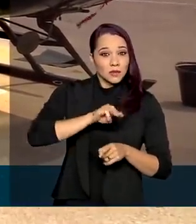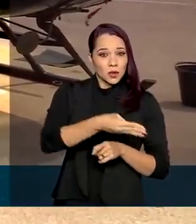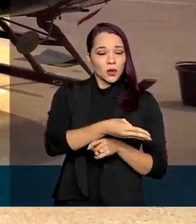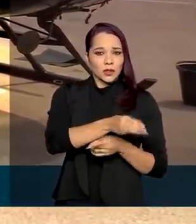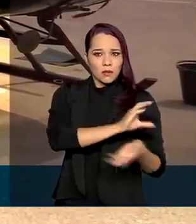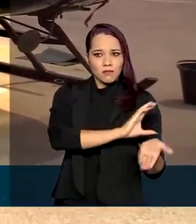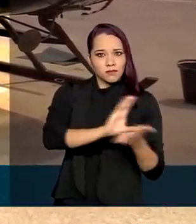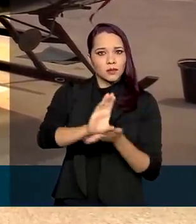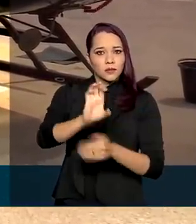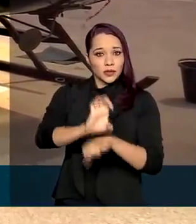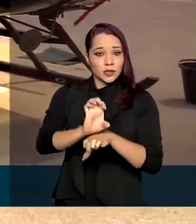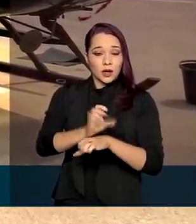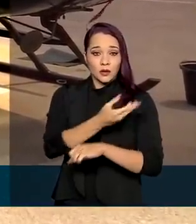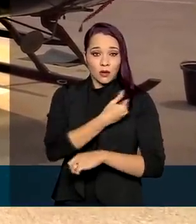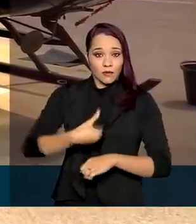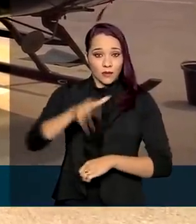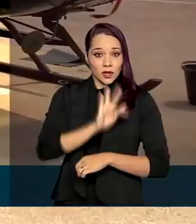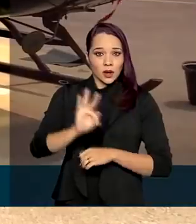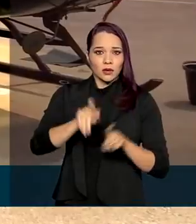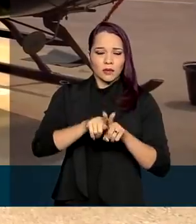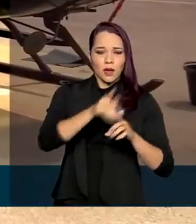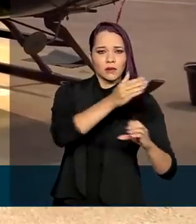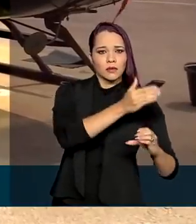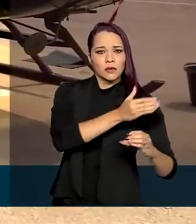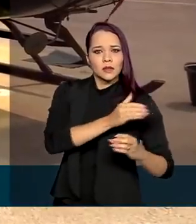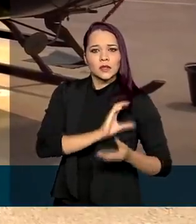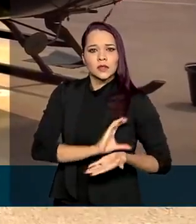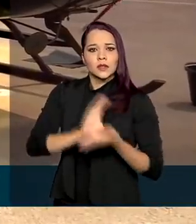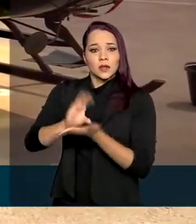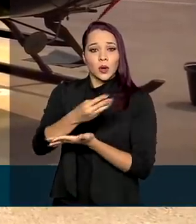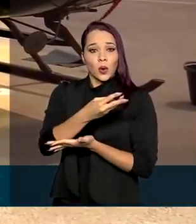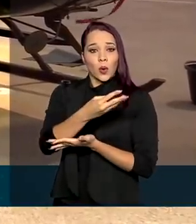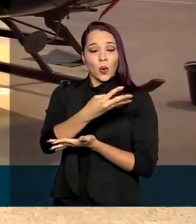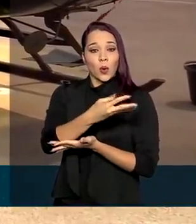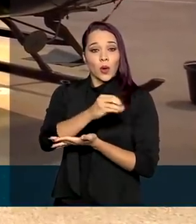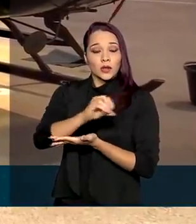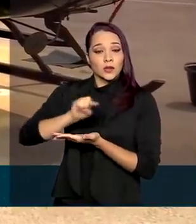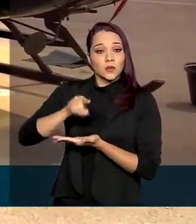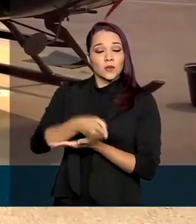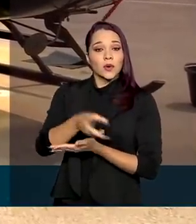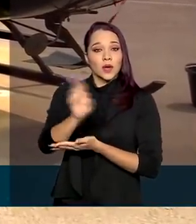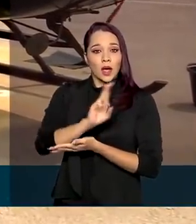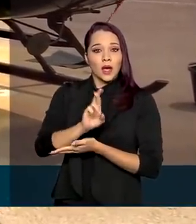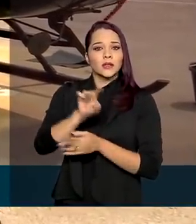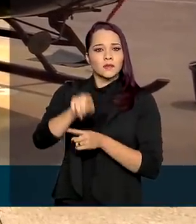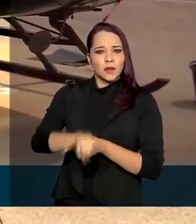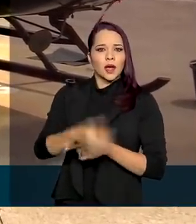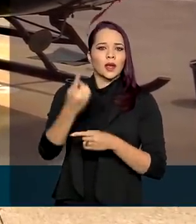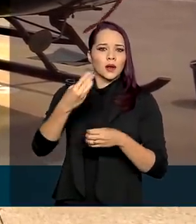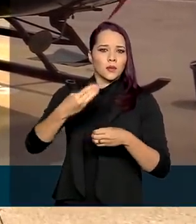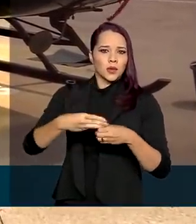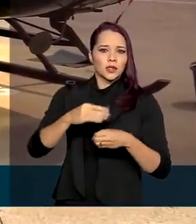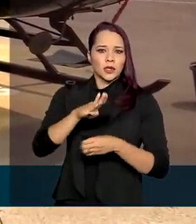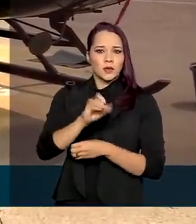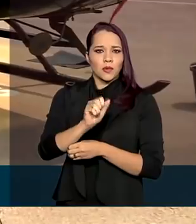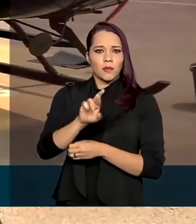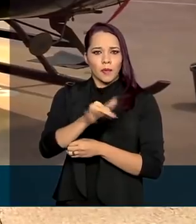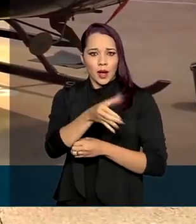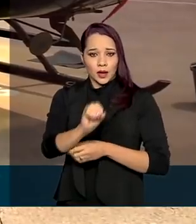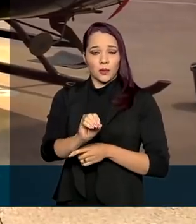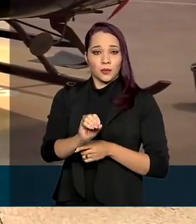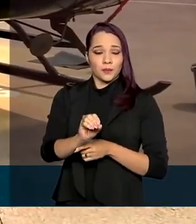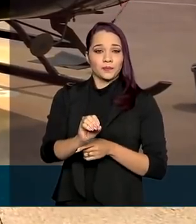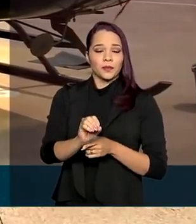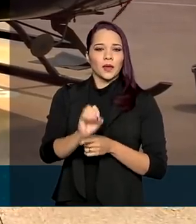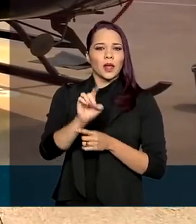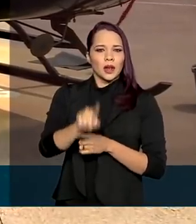o estado, o governo federal autorizou o envio de 400 mil reais diretamente para Barão do Melgaço. Em agosto,